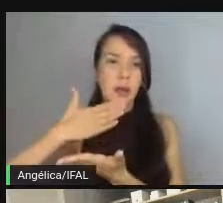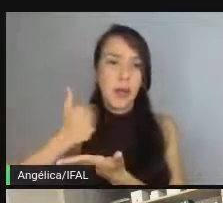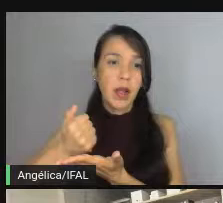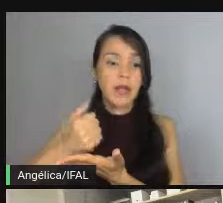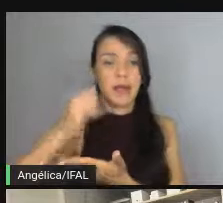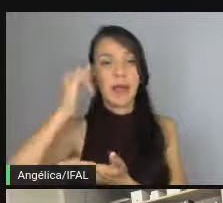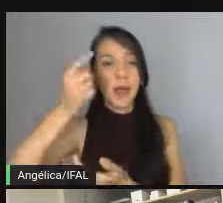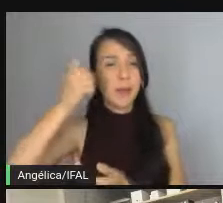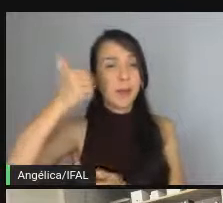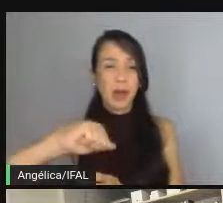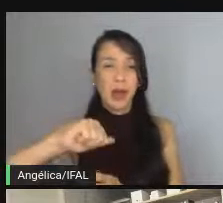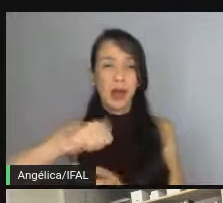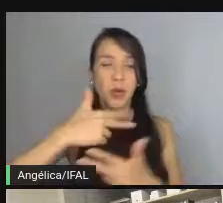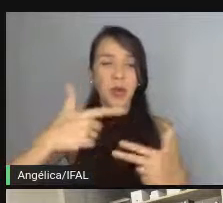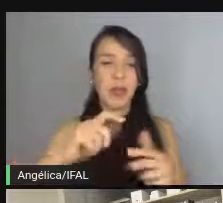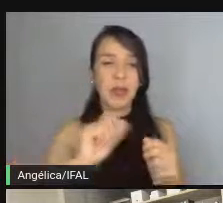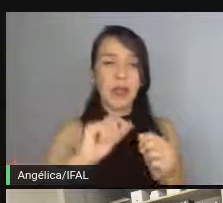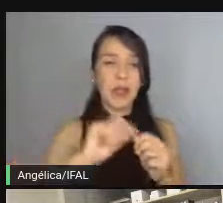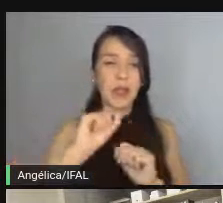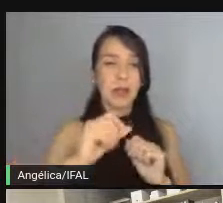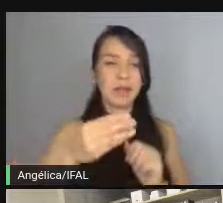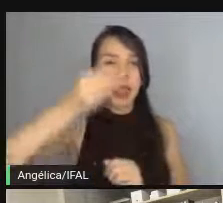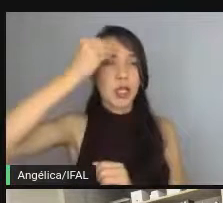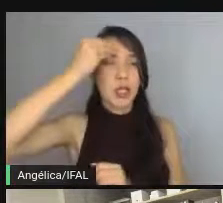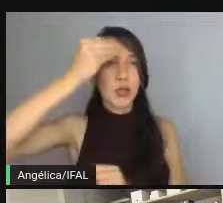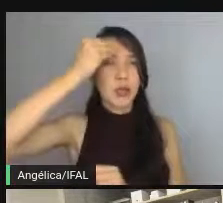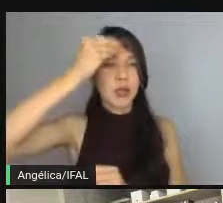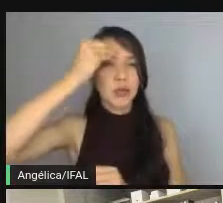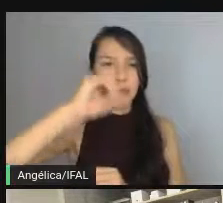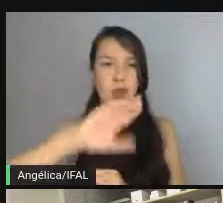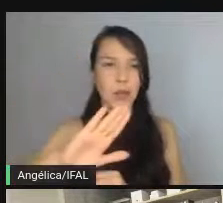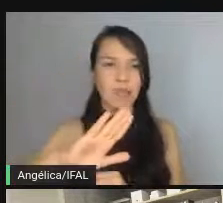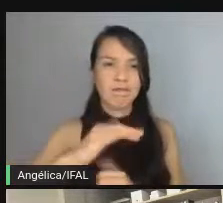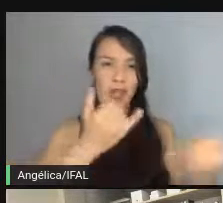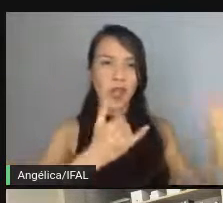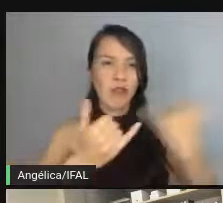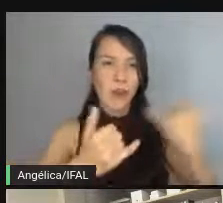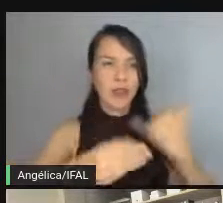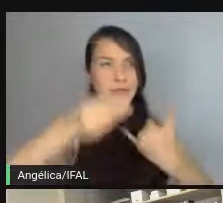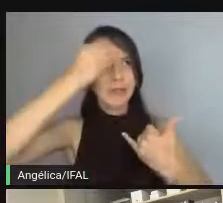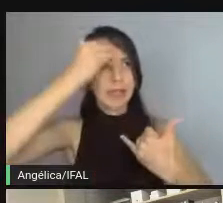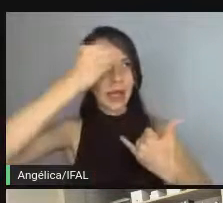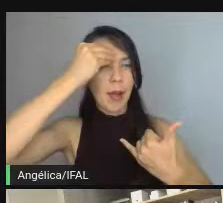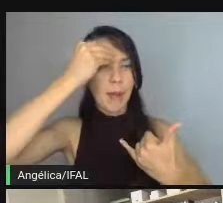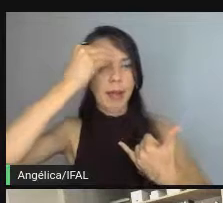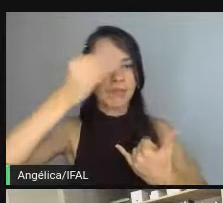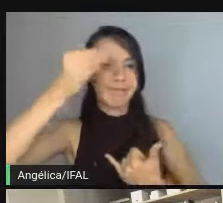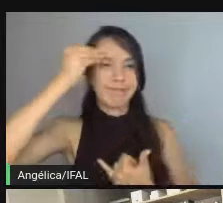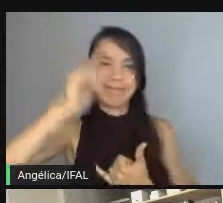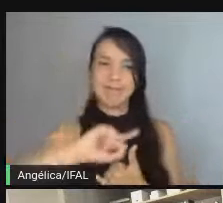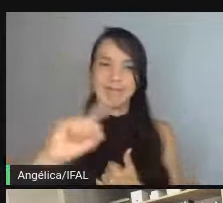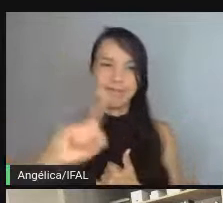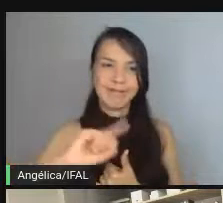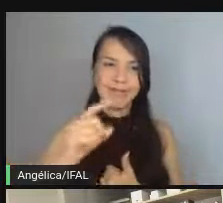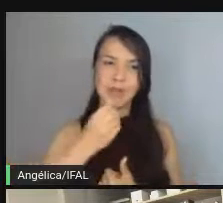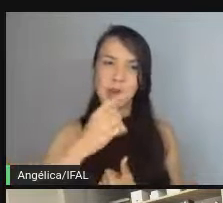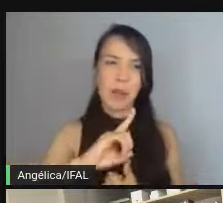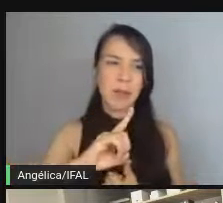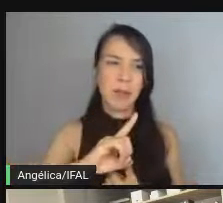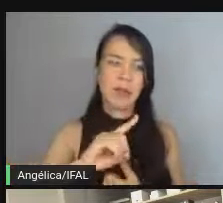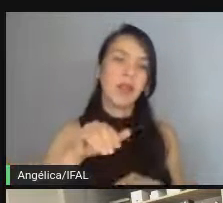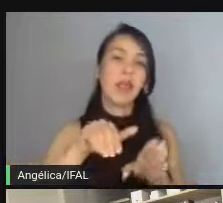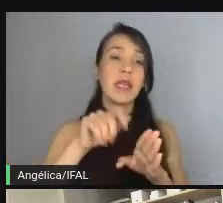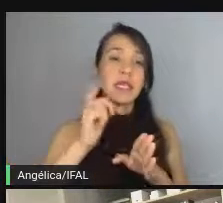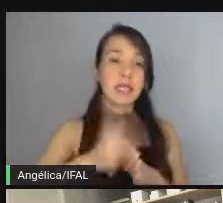fazer, qualquer desenvolvedor fazer, é somente pegar as informações e deixar na sua cabeça. Sempre